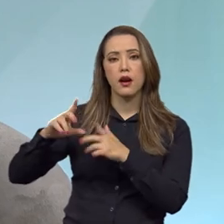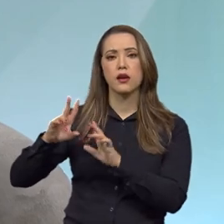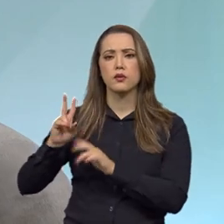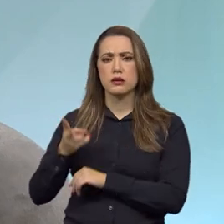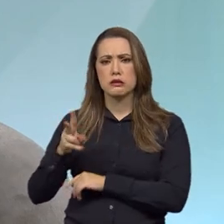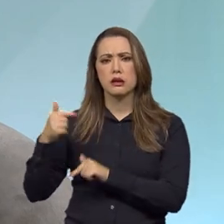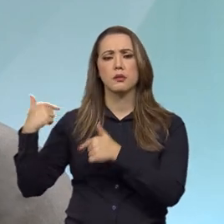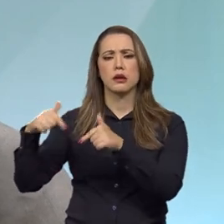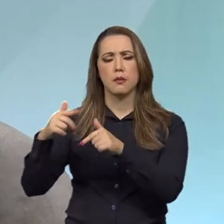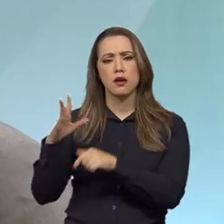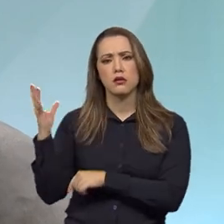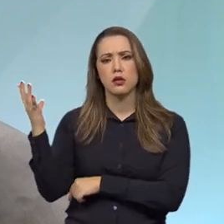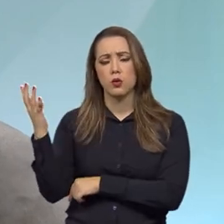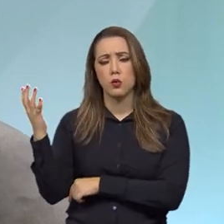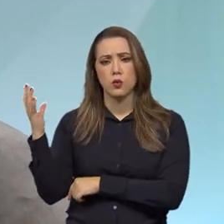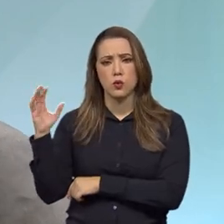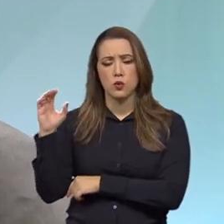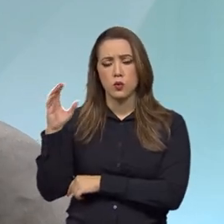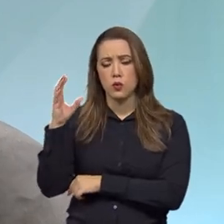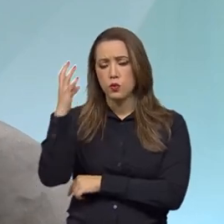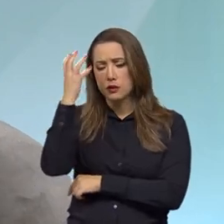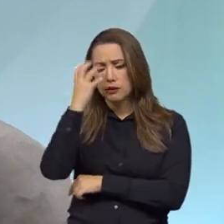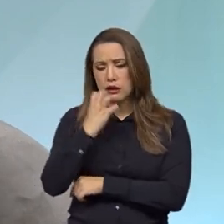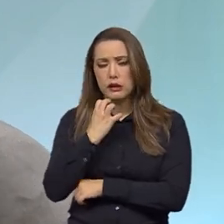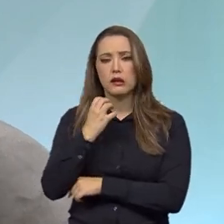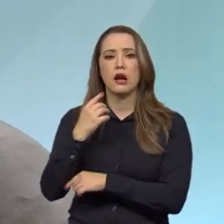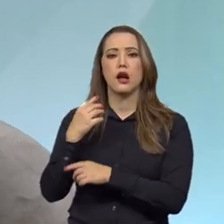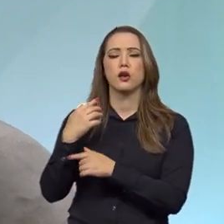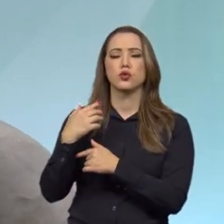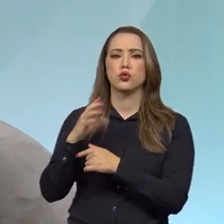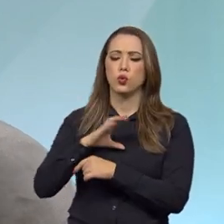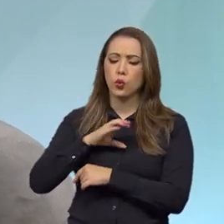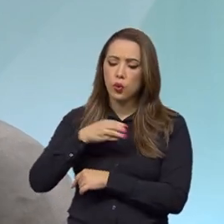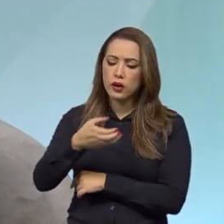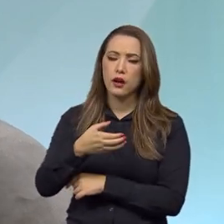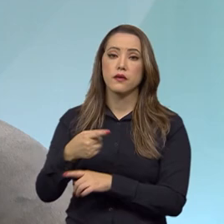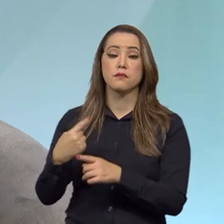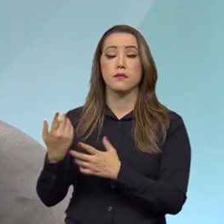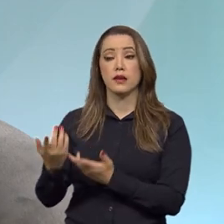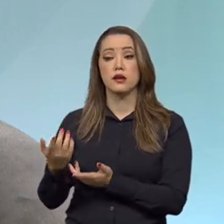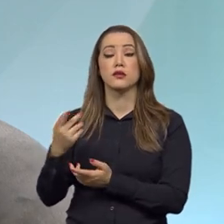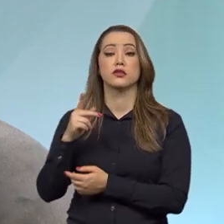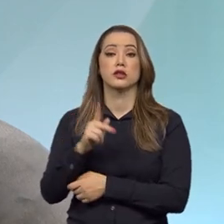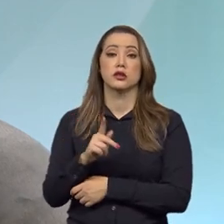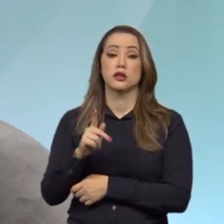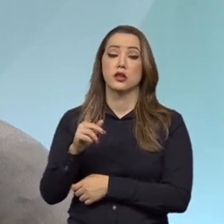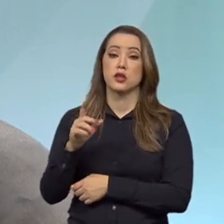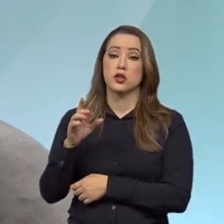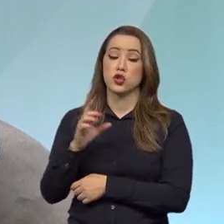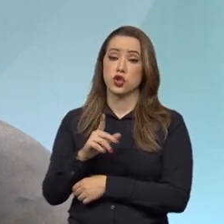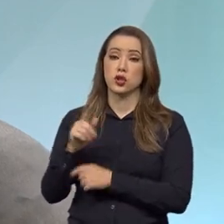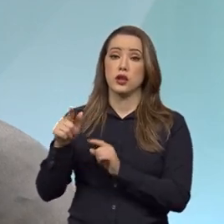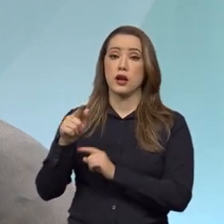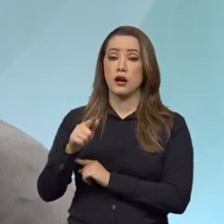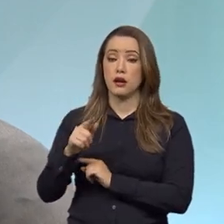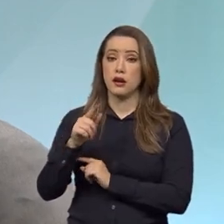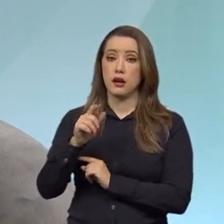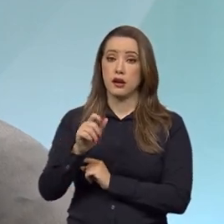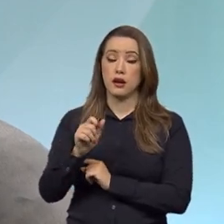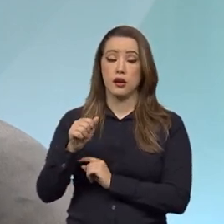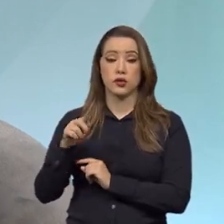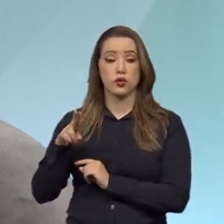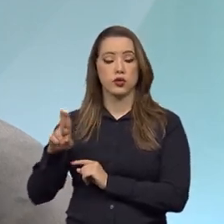seriedade, repito, esse papel. O Congresso Nacional também tem o seu papel fundamental nisso. recentemente aprovou uma lei complementar,